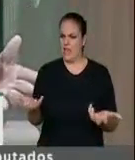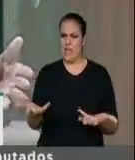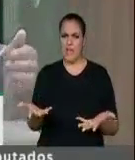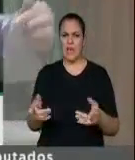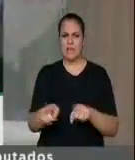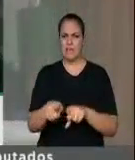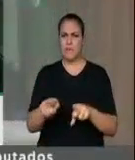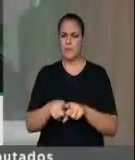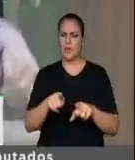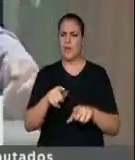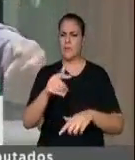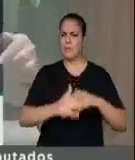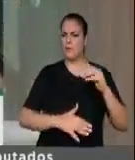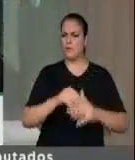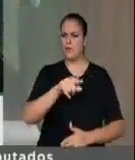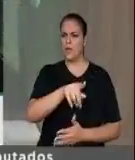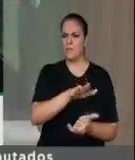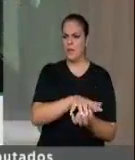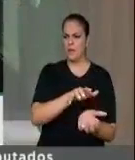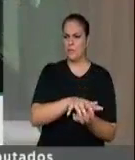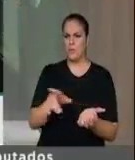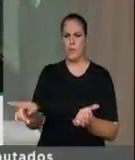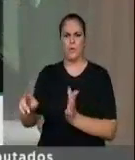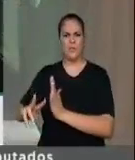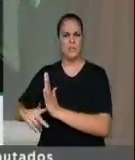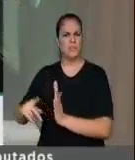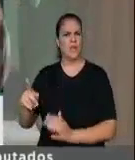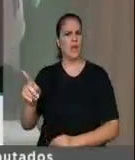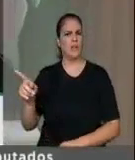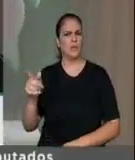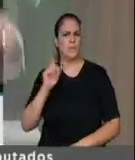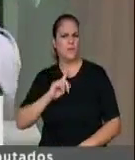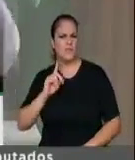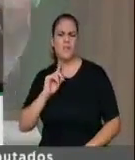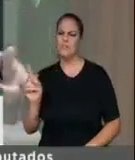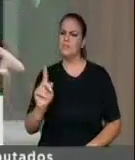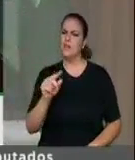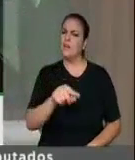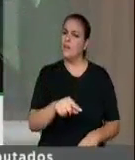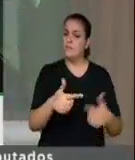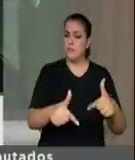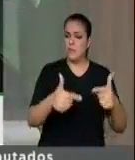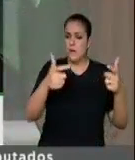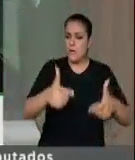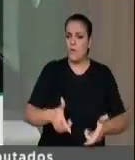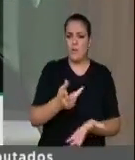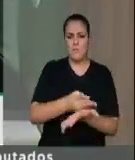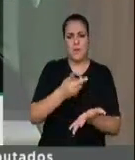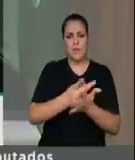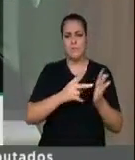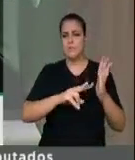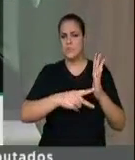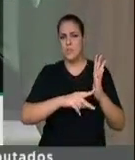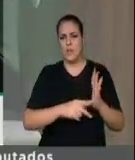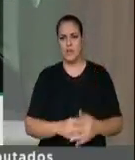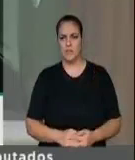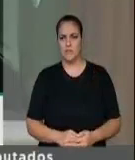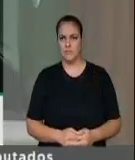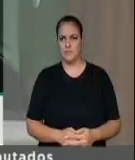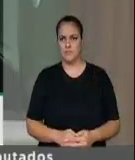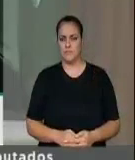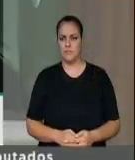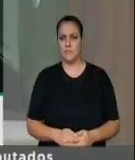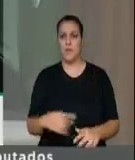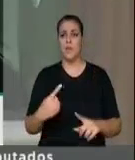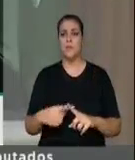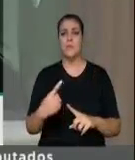a gente tem os pernambucanos que vão trabalhar, deveriam estar trabalhando para uma empresa que